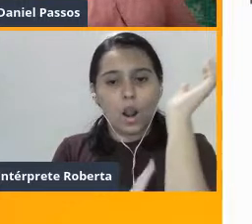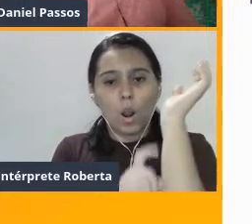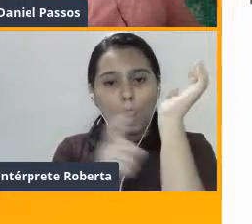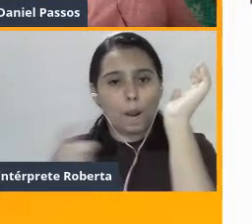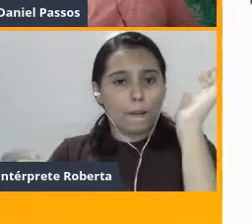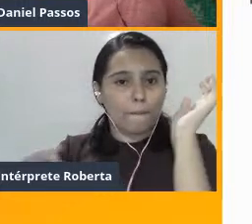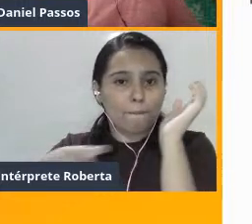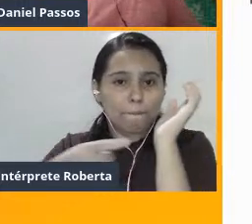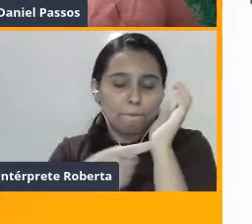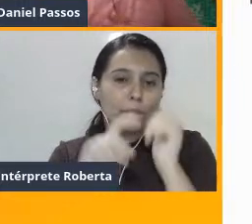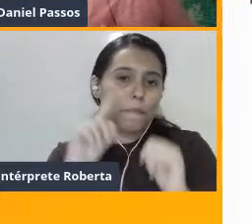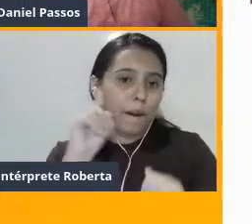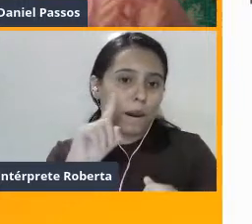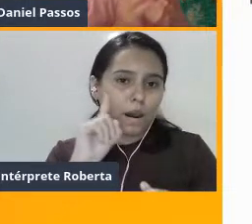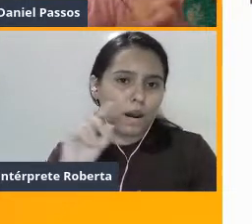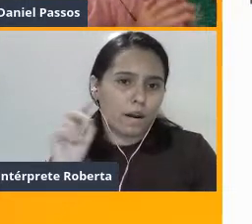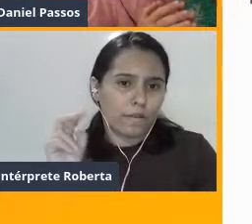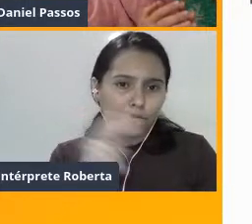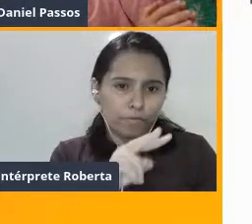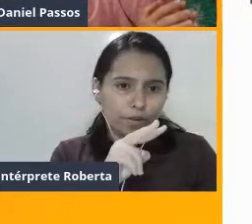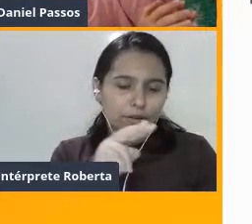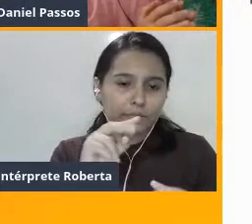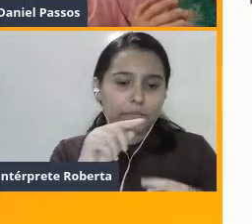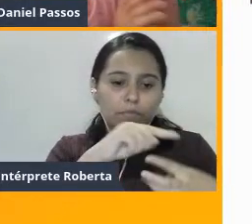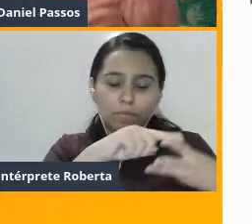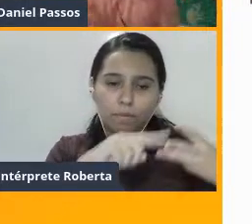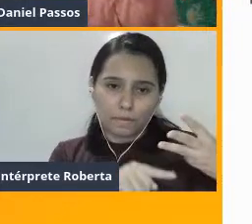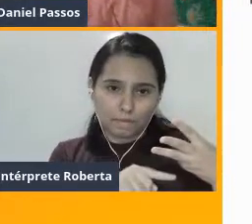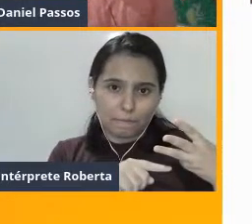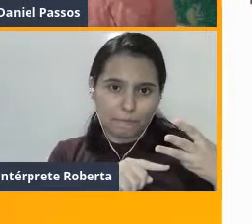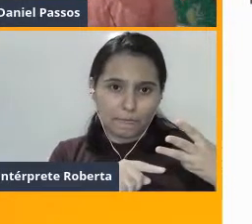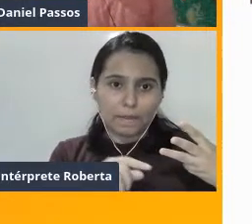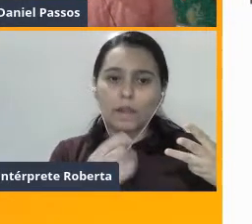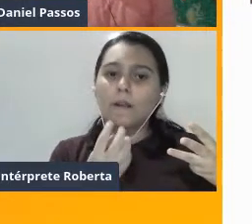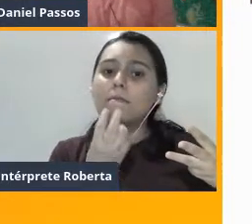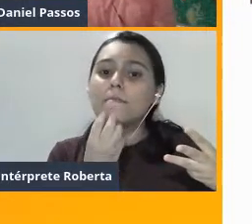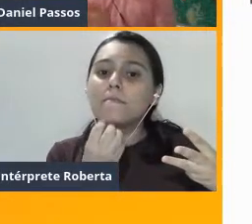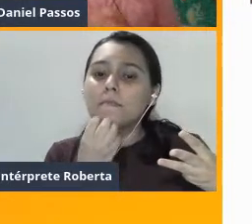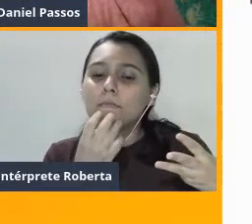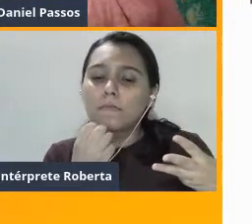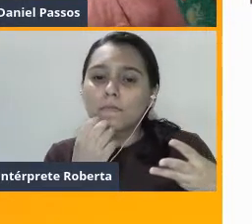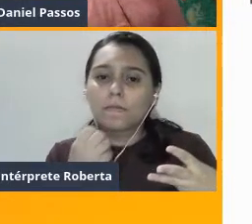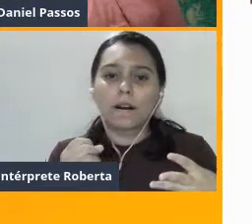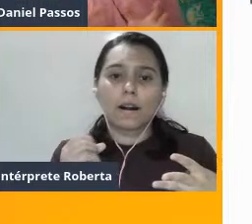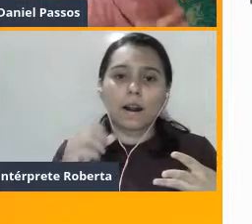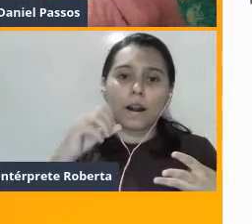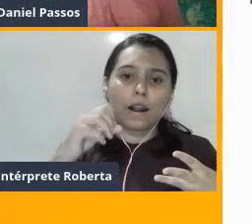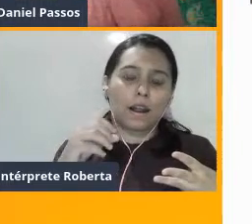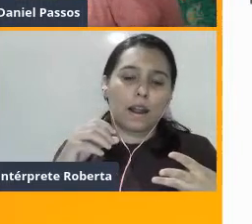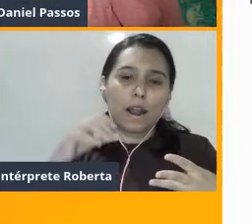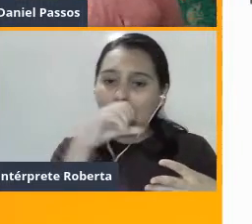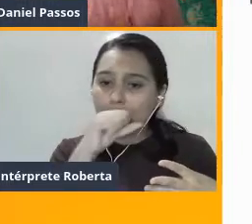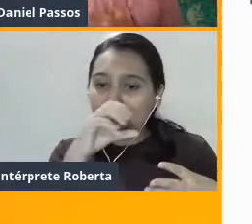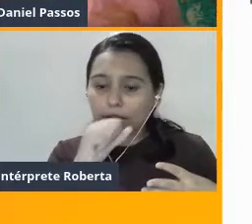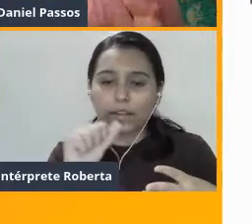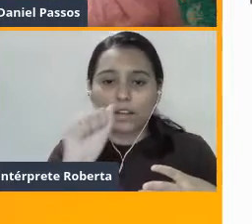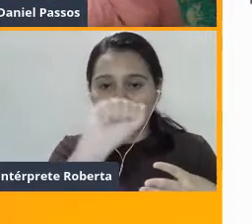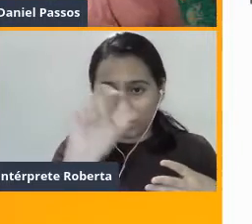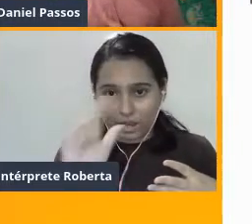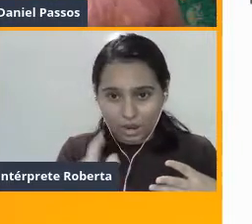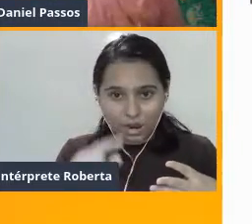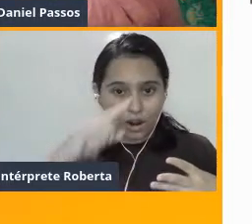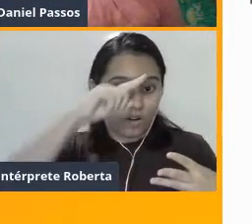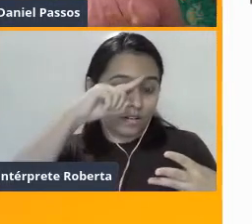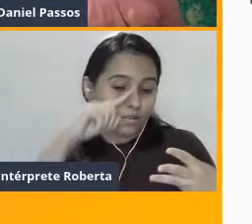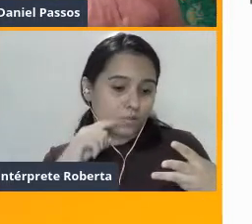apresentam três morfos. Existem os machos laranja, os machos azuis e os machos amarelos, na mesma espécie, variando